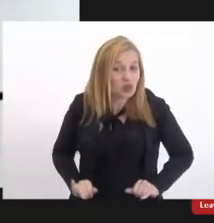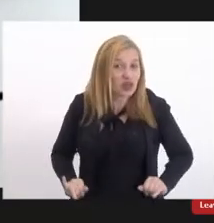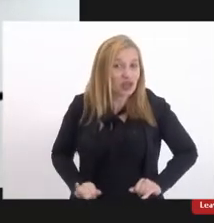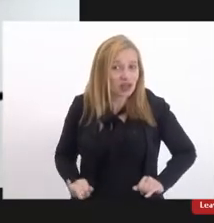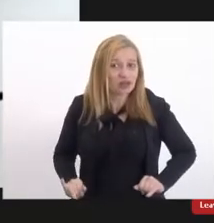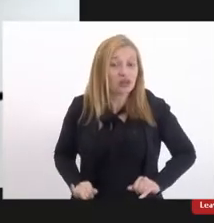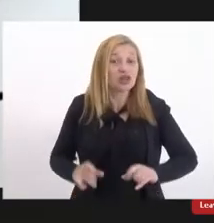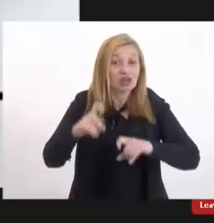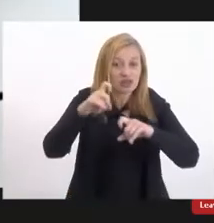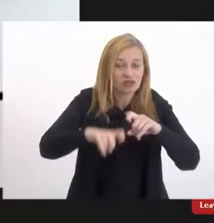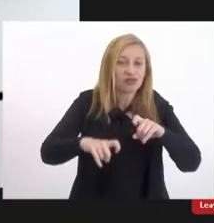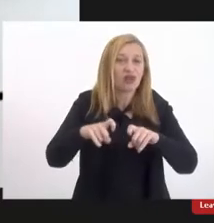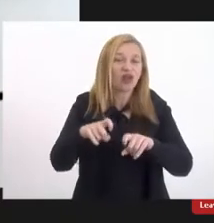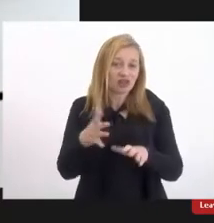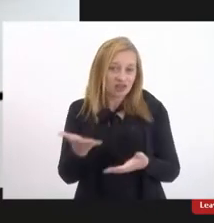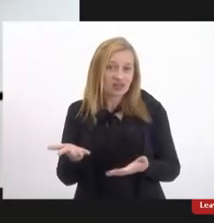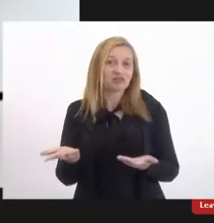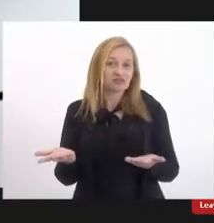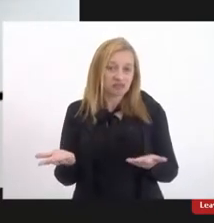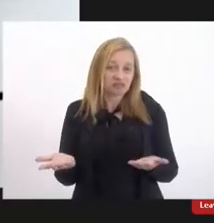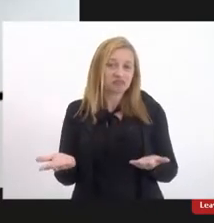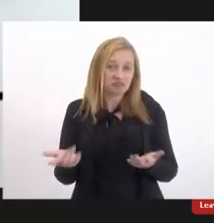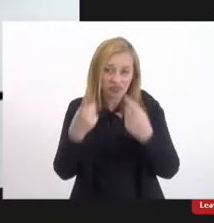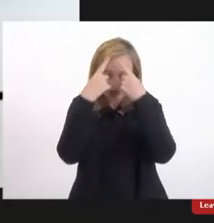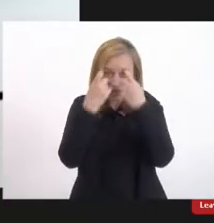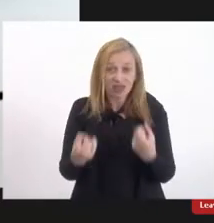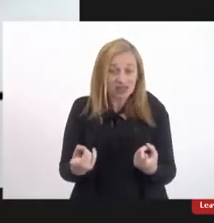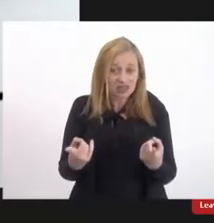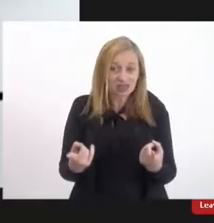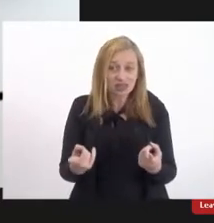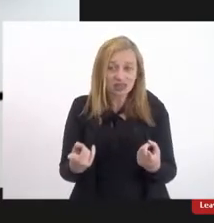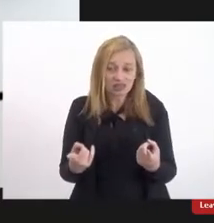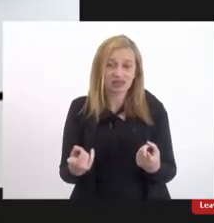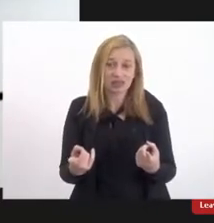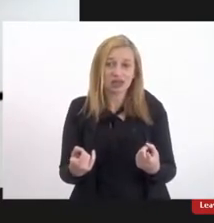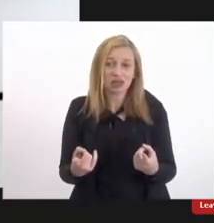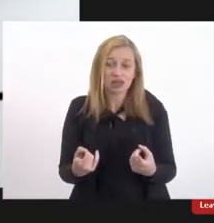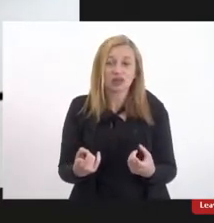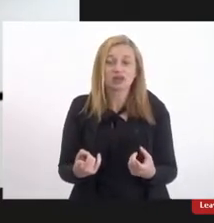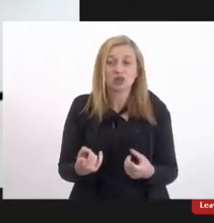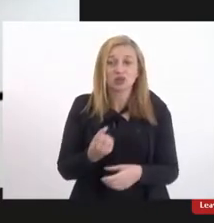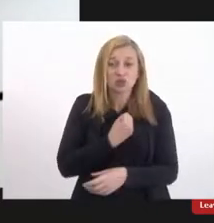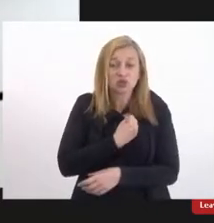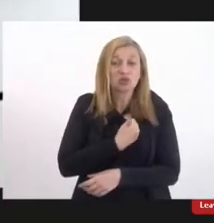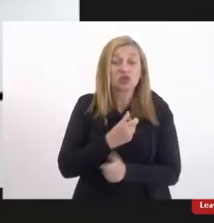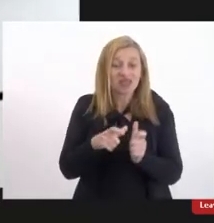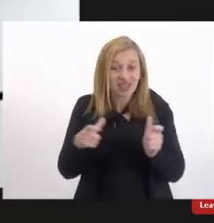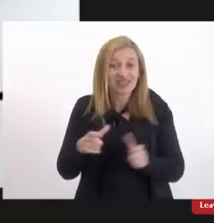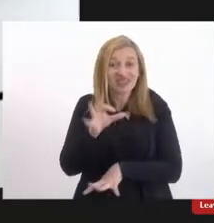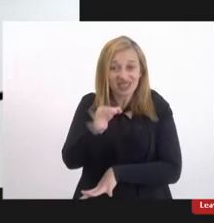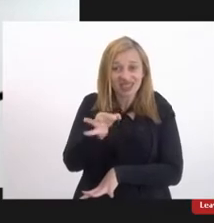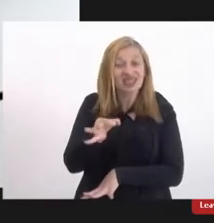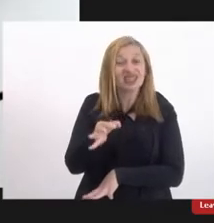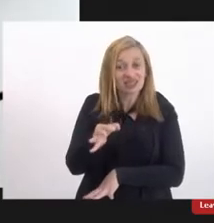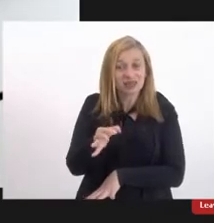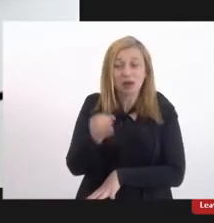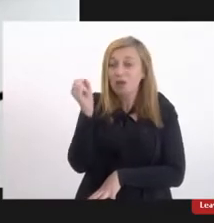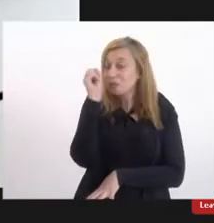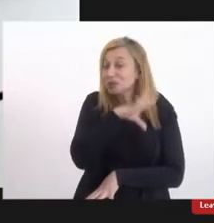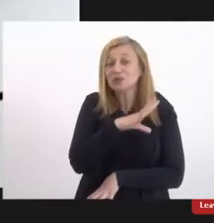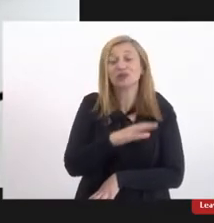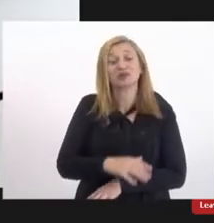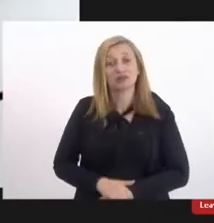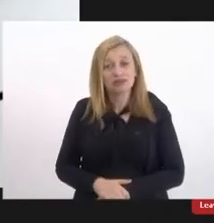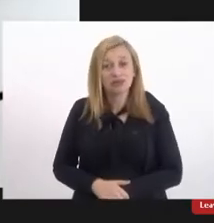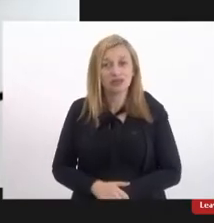violência sexual na vida a gente não é nem estatística isso é certeza isso é um absurdo